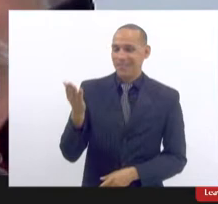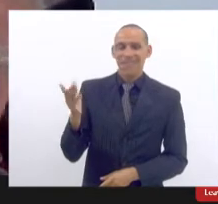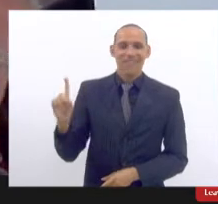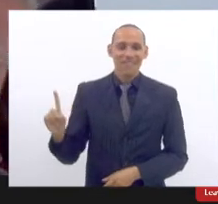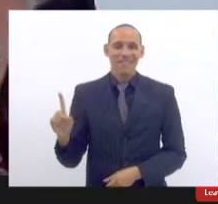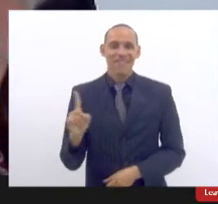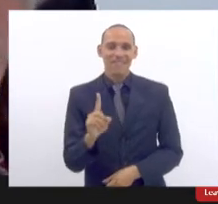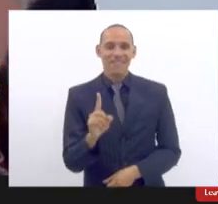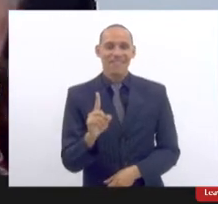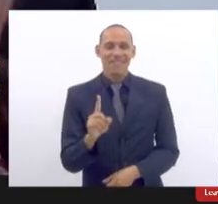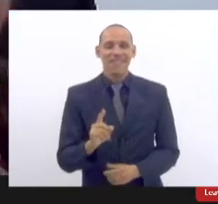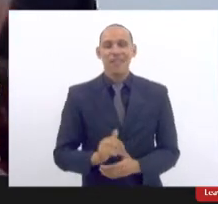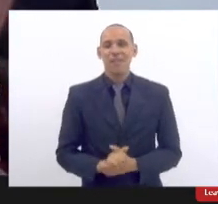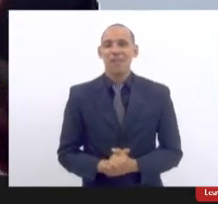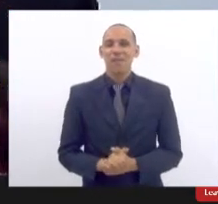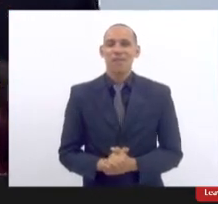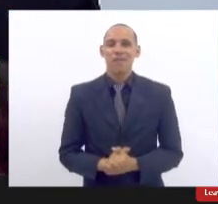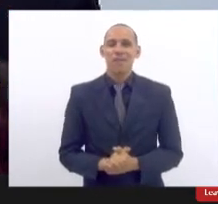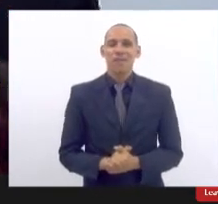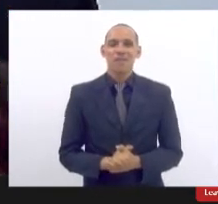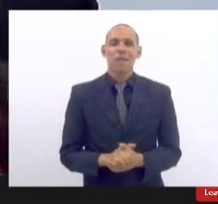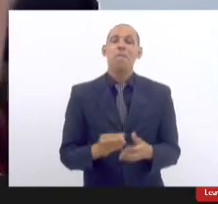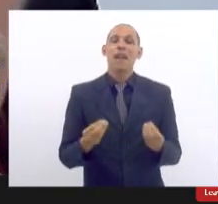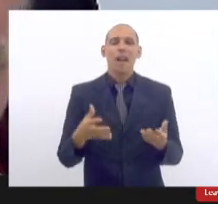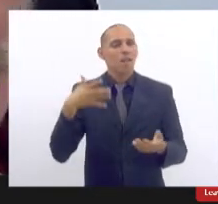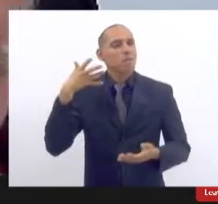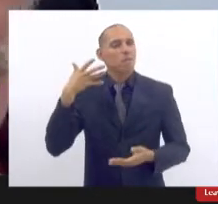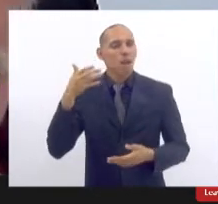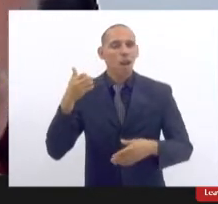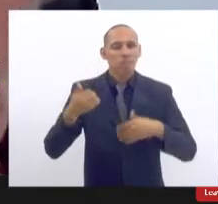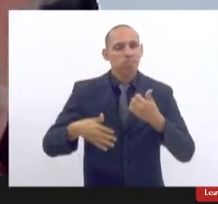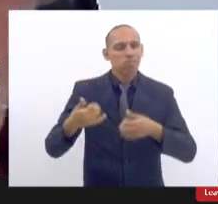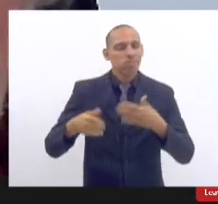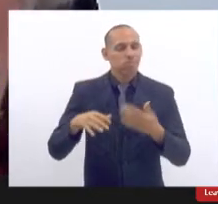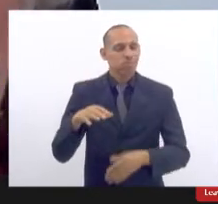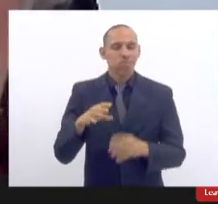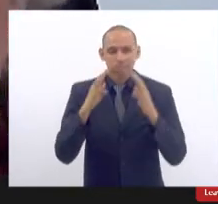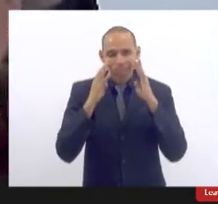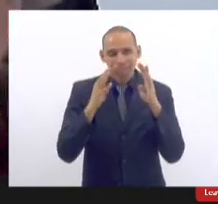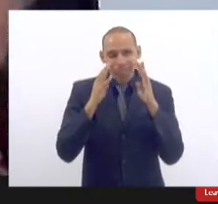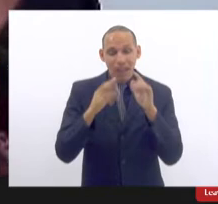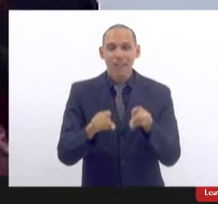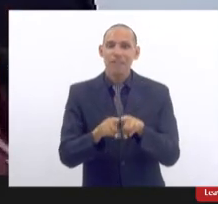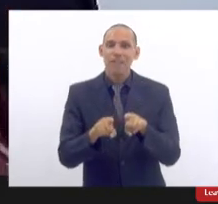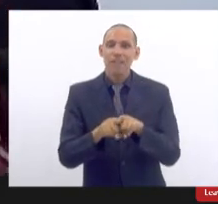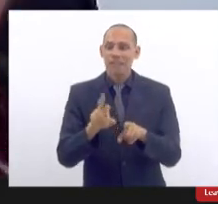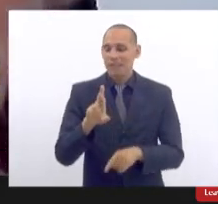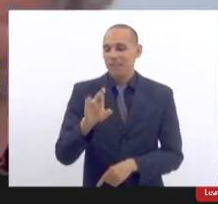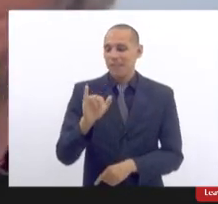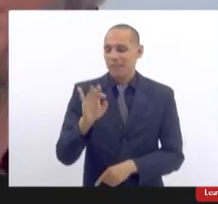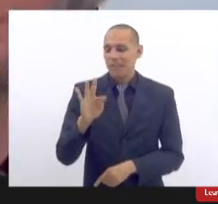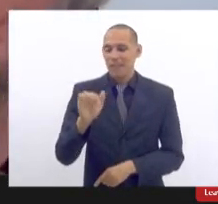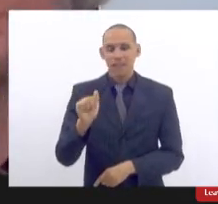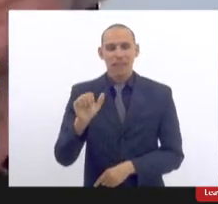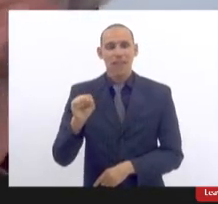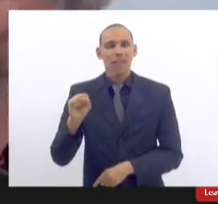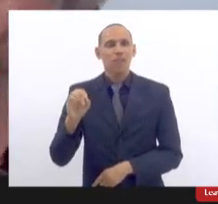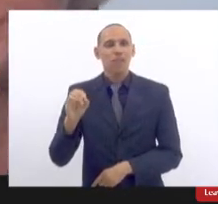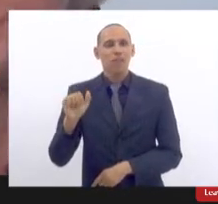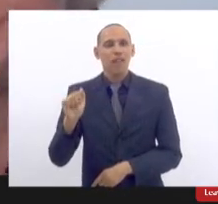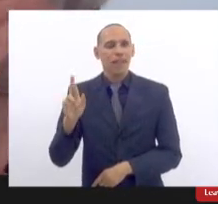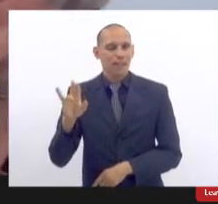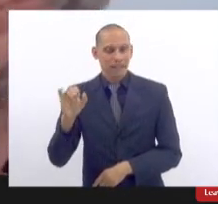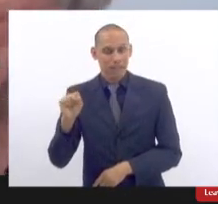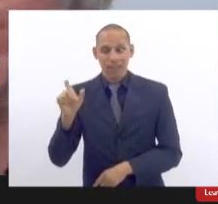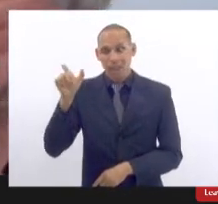alternar a natureza das falas vamos ouvir agora a Rita Soares que a Rita Soares é